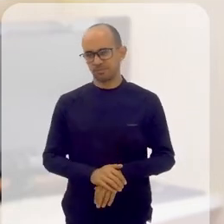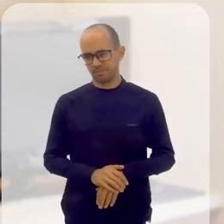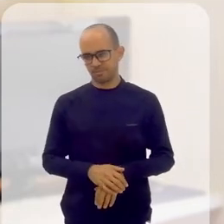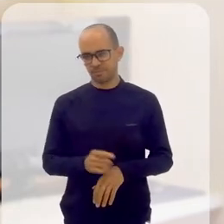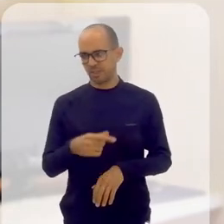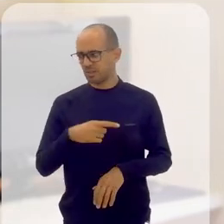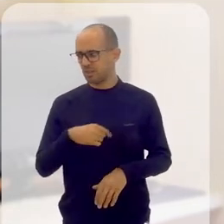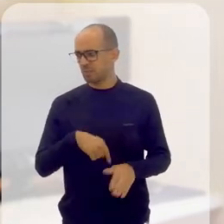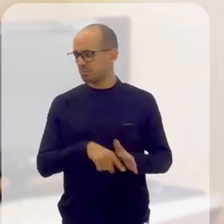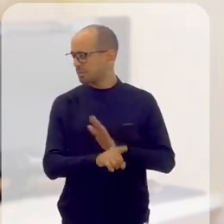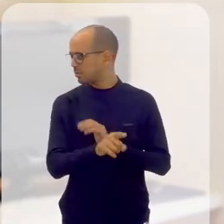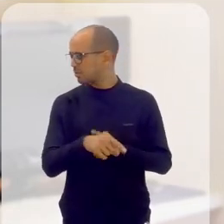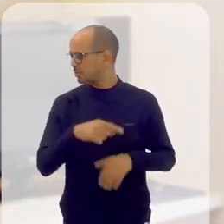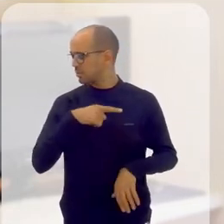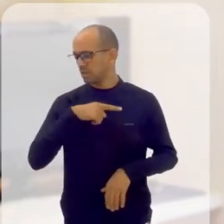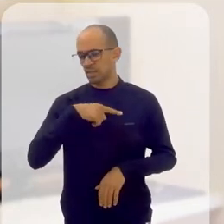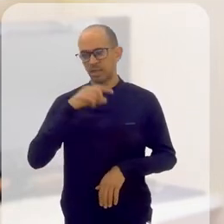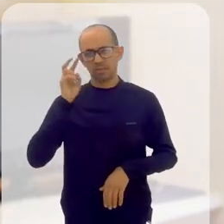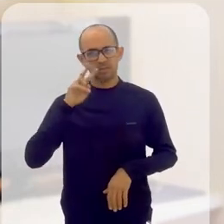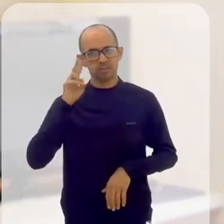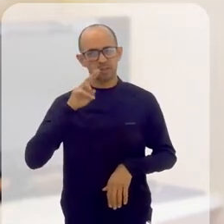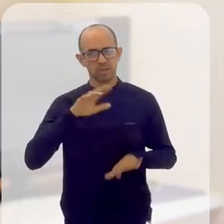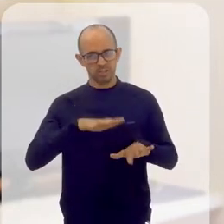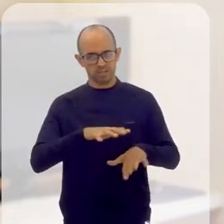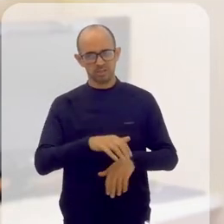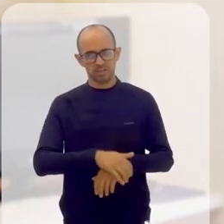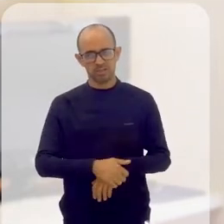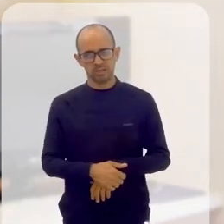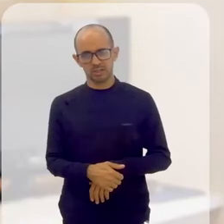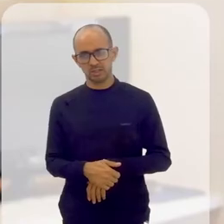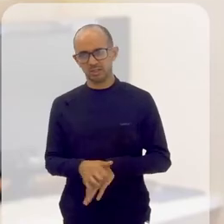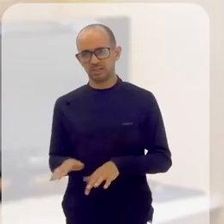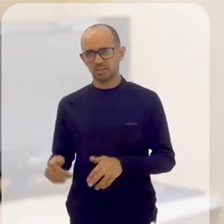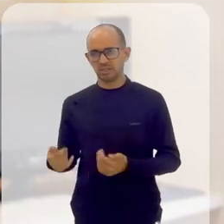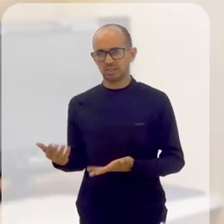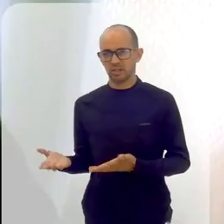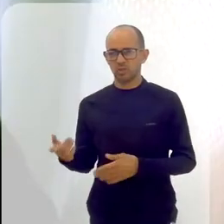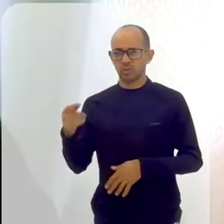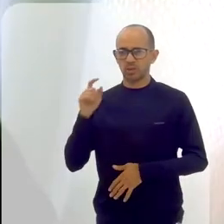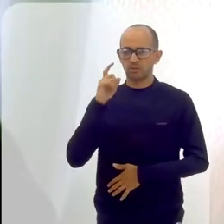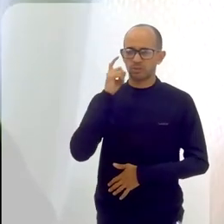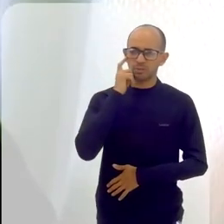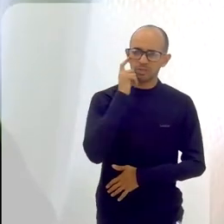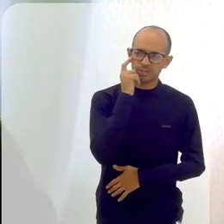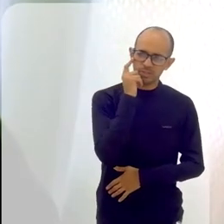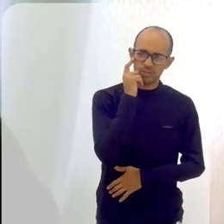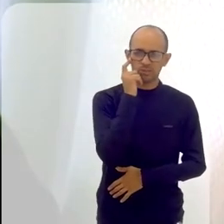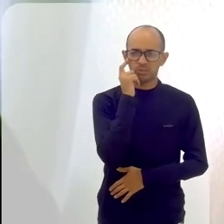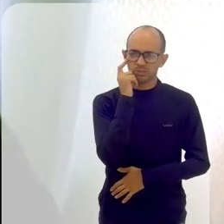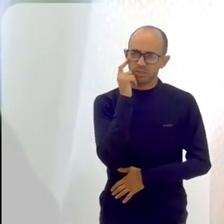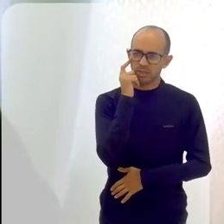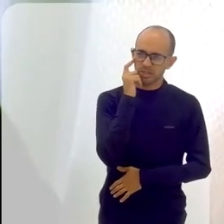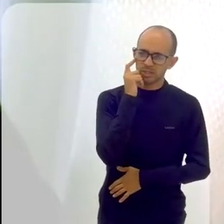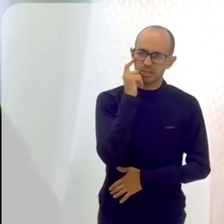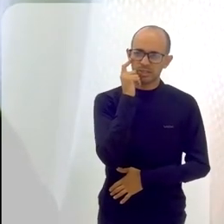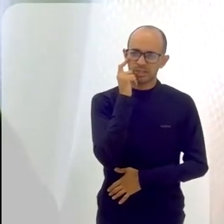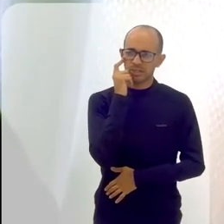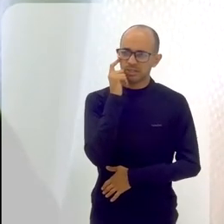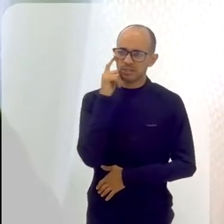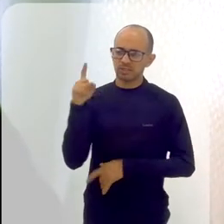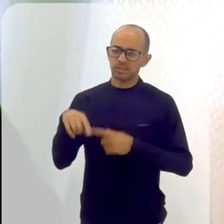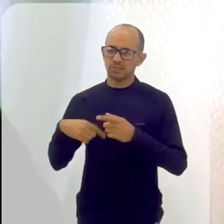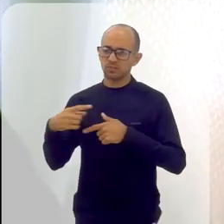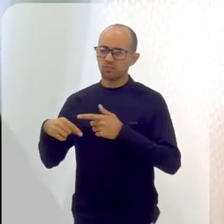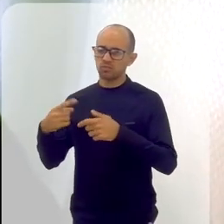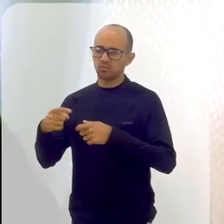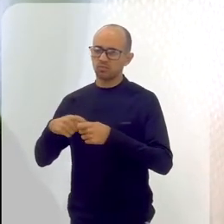contar? Eu queria te ouvir a respeito disso. Eu penso que nós somos sujeitos e objetivos e abertos para a